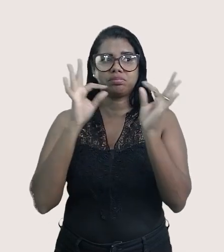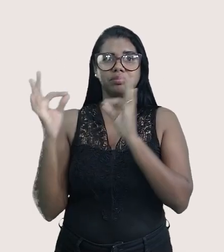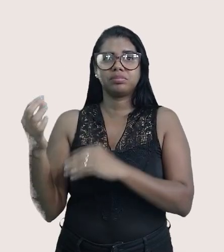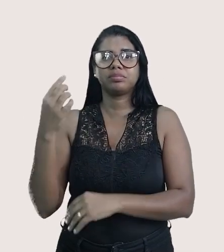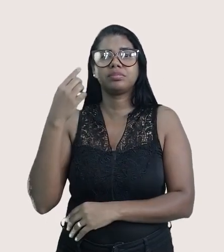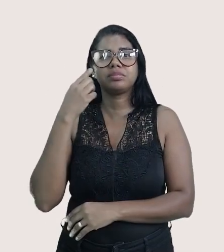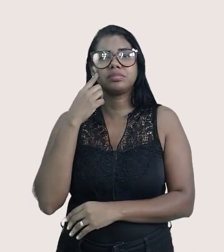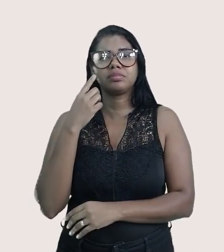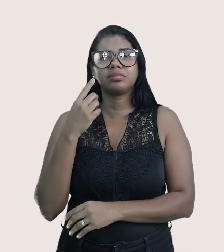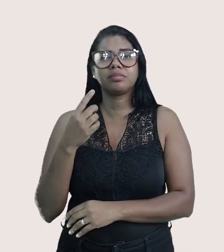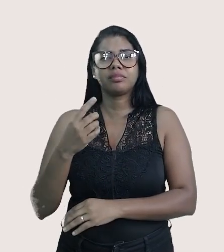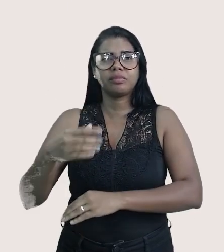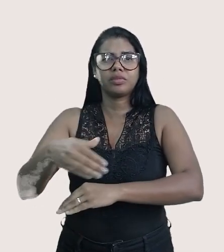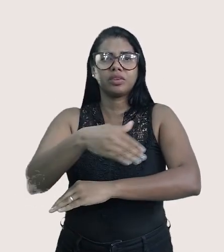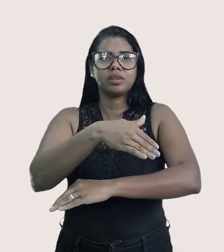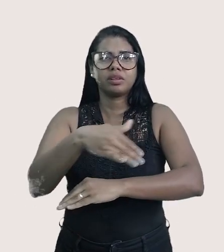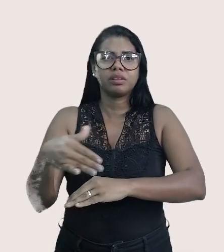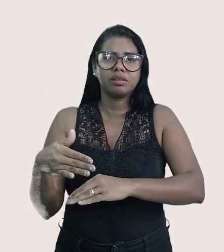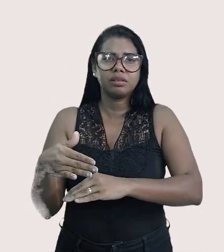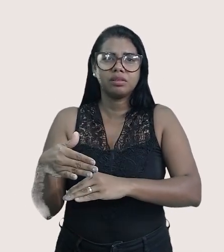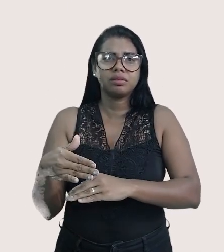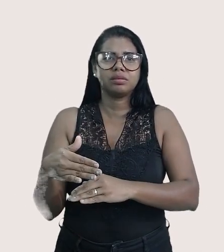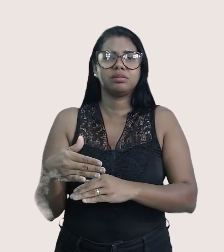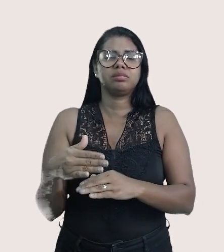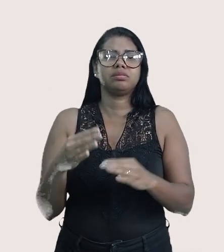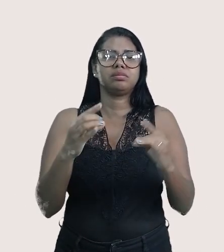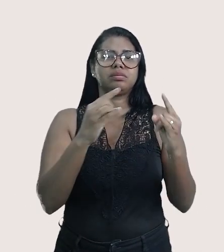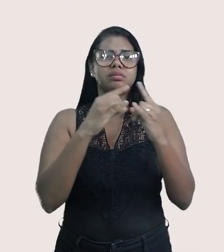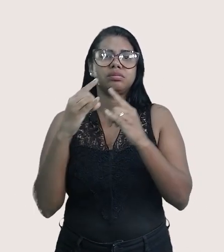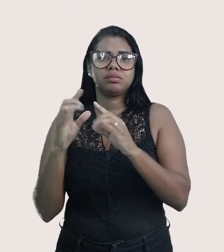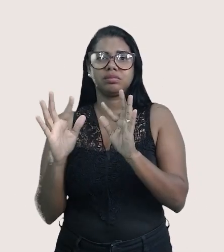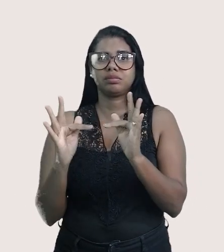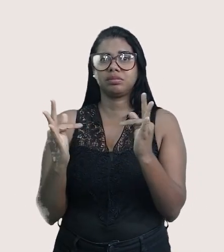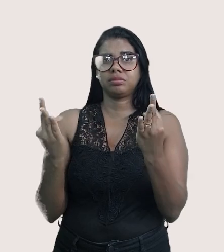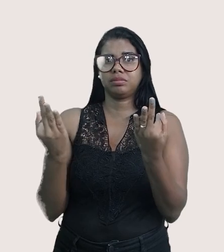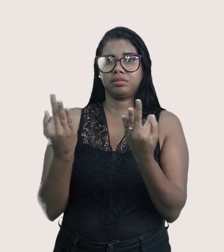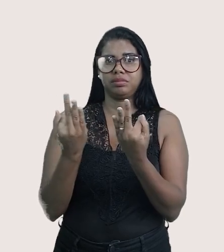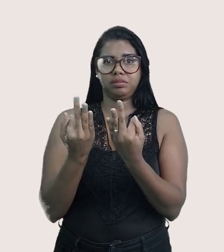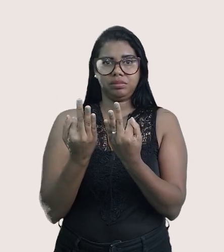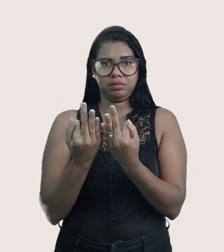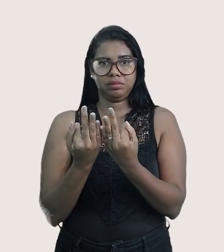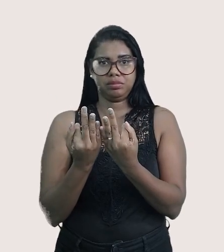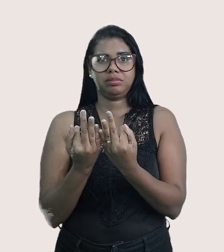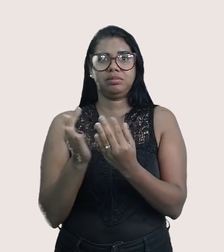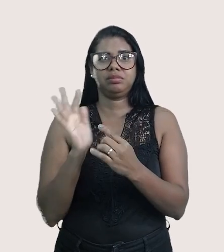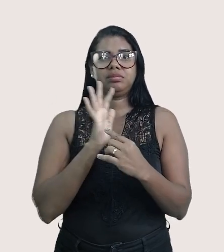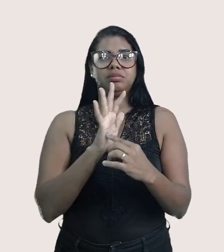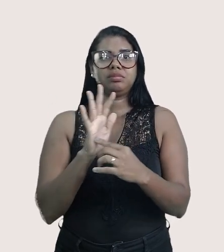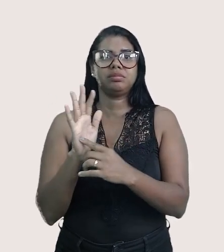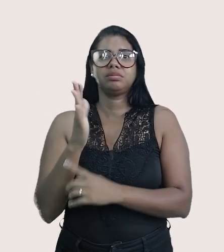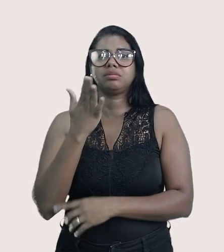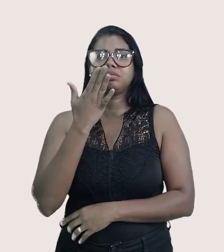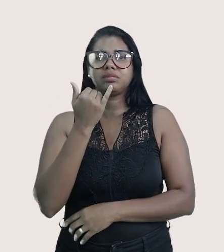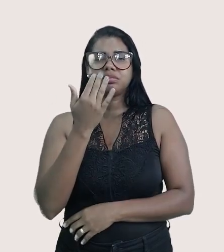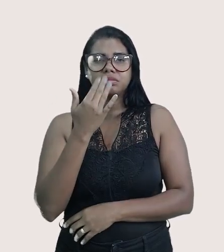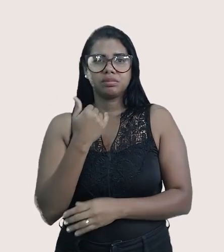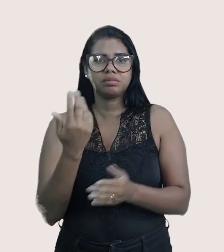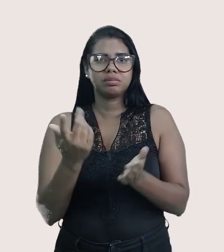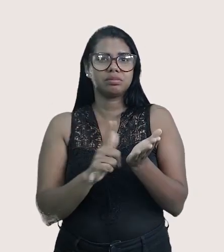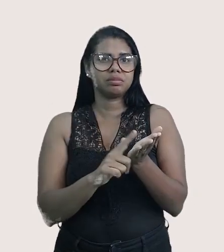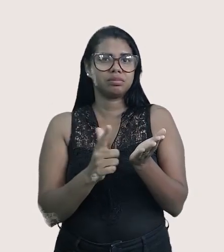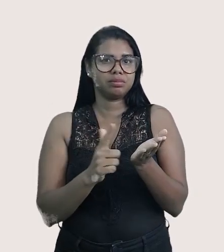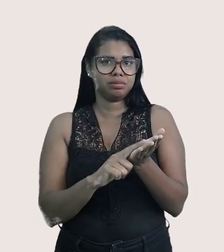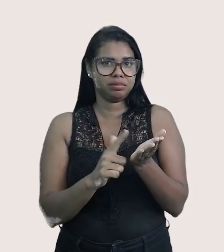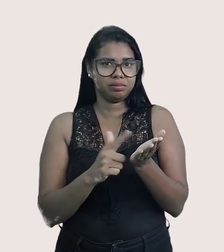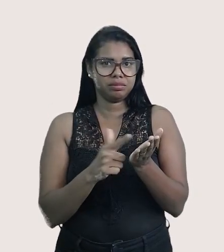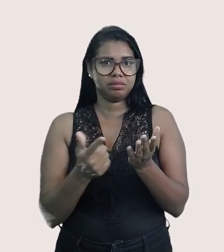prédio ou num canto da calçada, ao abrigo do vento, uma família refugiada em volta de uma refeição posta sobre jornais,